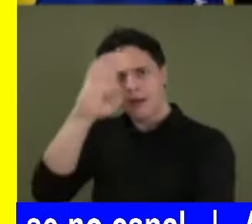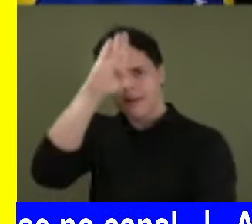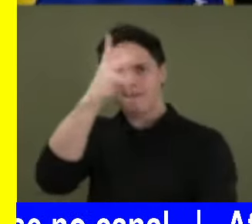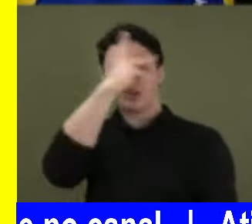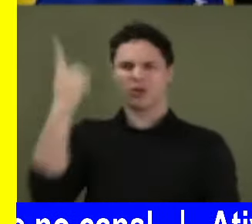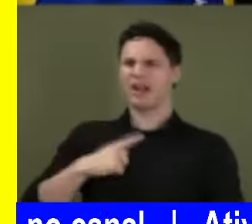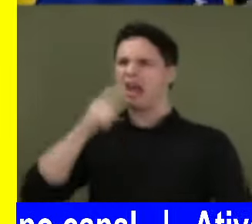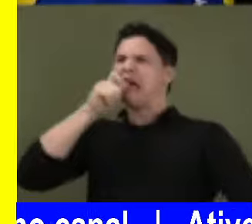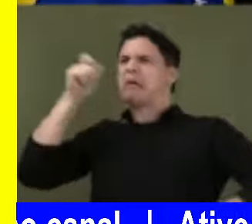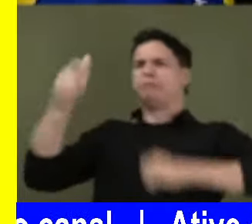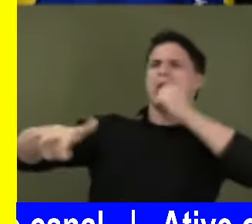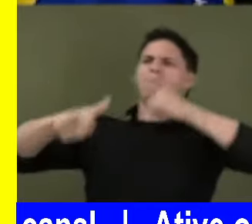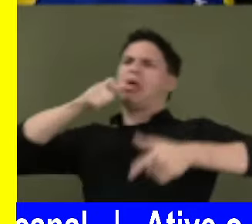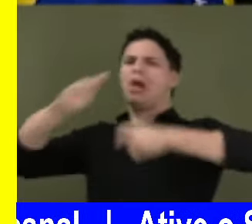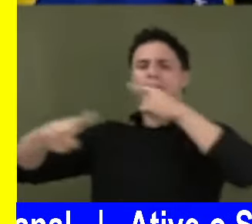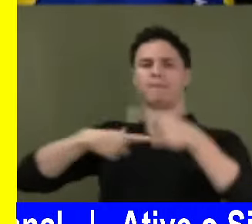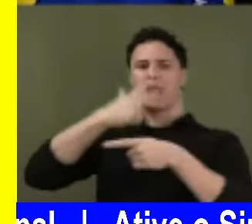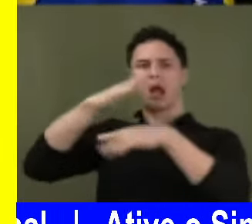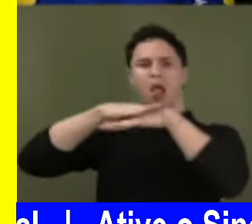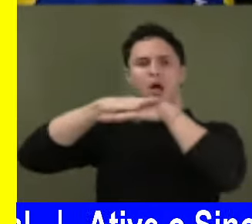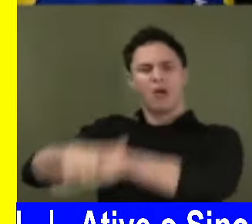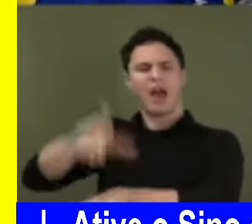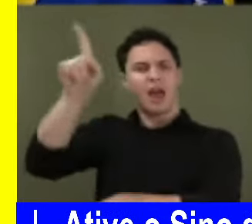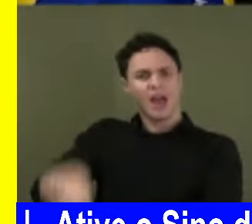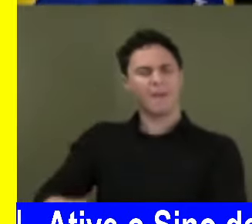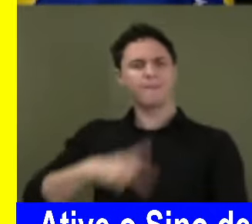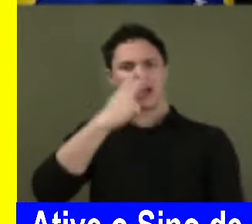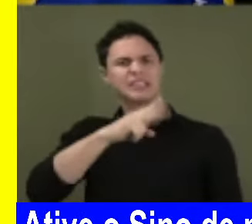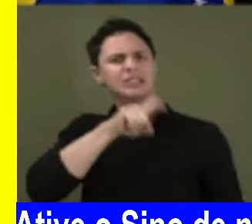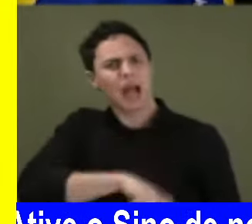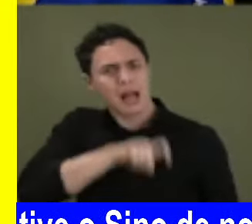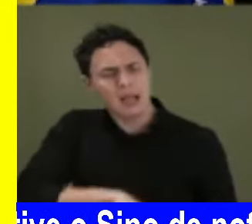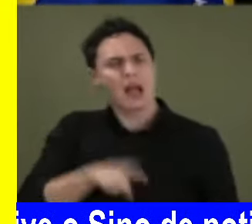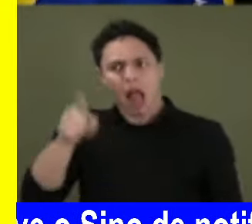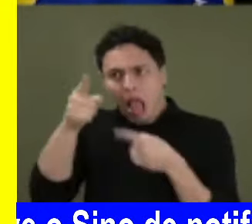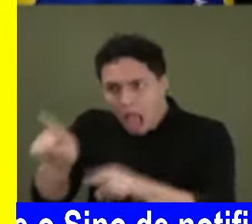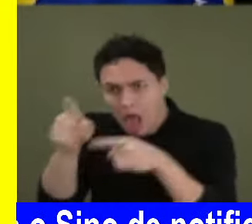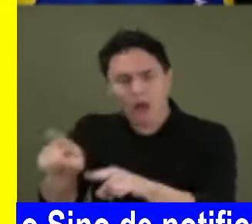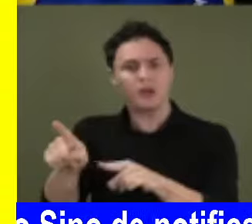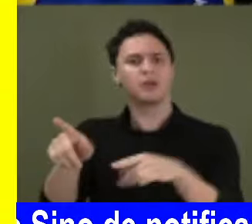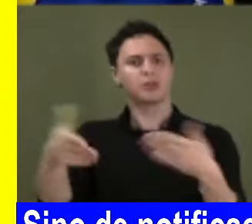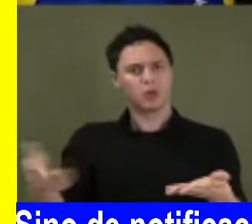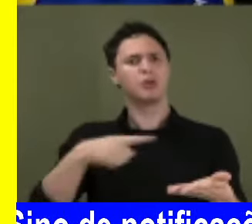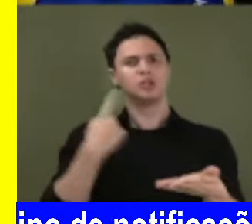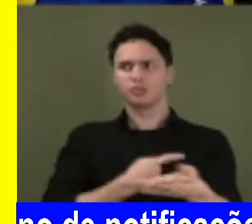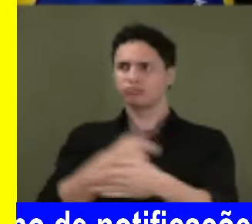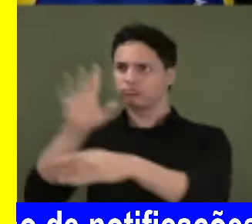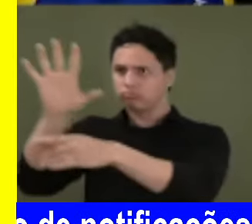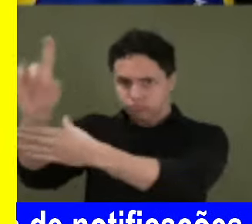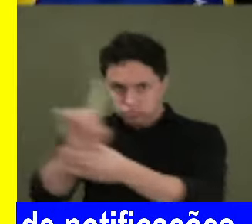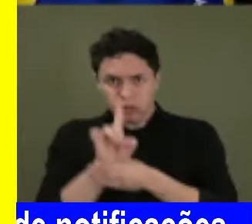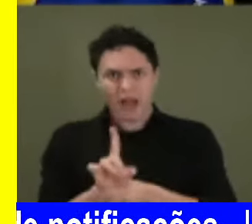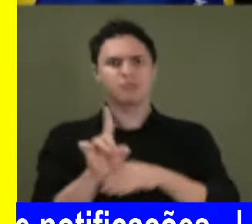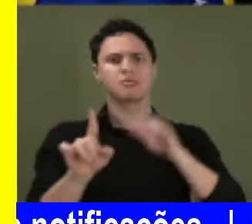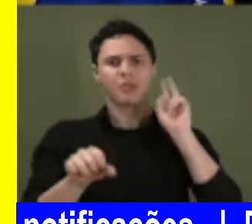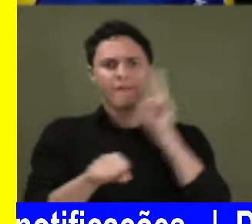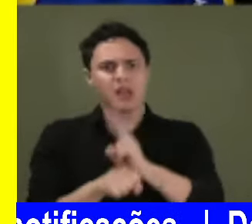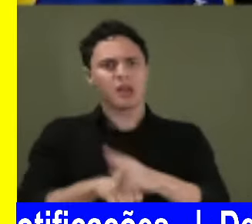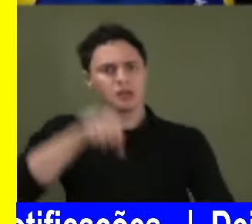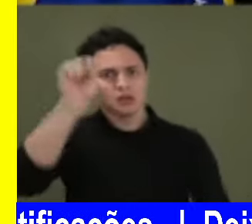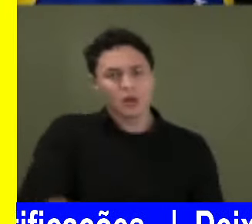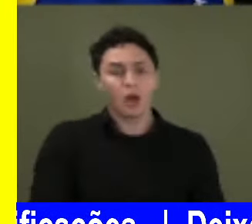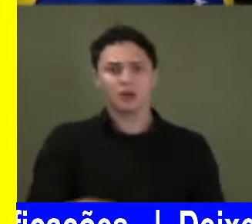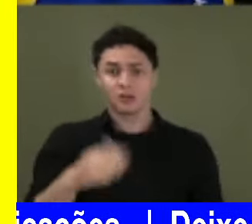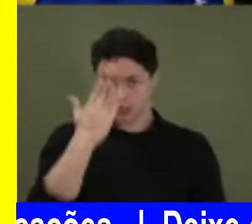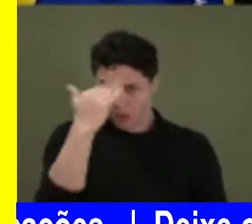é sacanagem com o ex-presidente Bolsonaro. É perseguição. Então a gente precisa honrar aqui o Bolsonaro aqui. Sabe por quê que eu estou falando isso aqui?